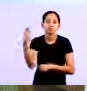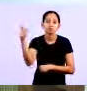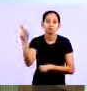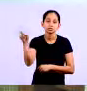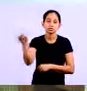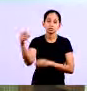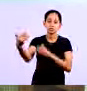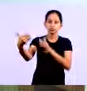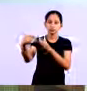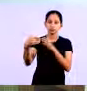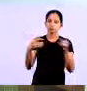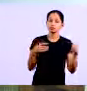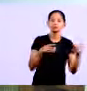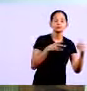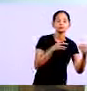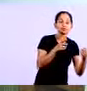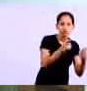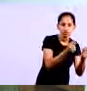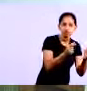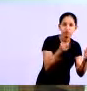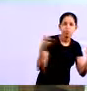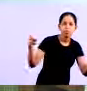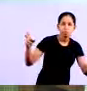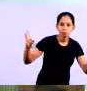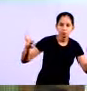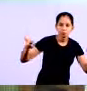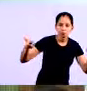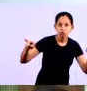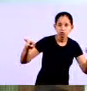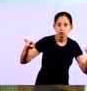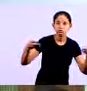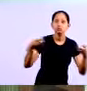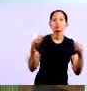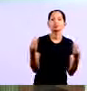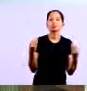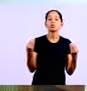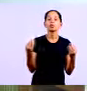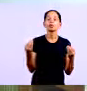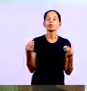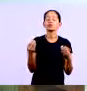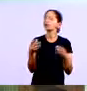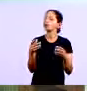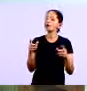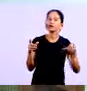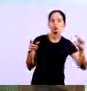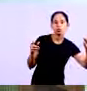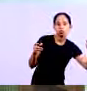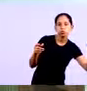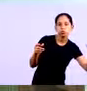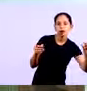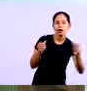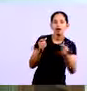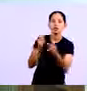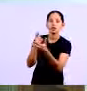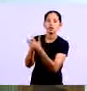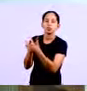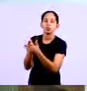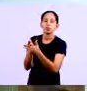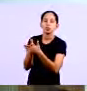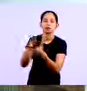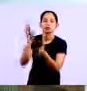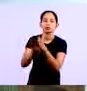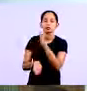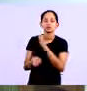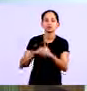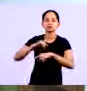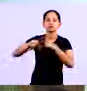tiver as informações de caixa se você não tiver as informações de contas a receber você pode estar dando um tiro no pé você compra uma mercadoria com desconto e